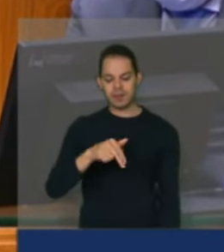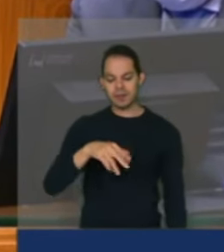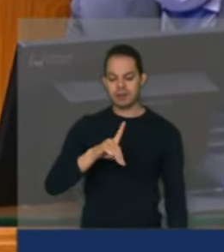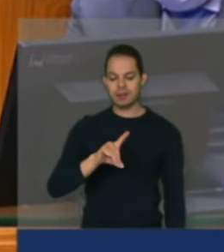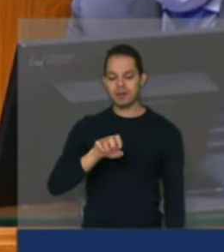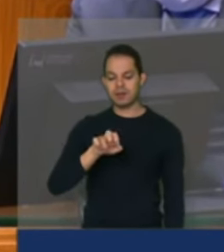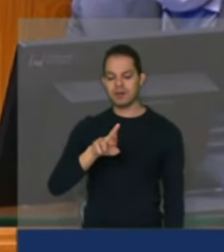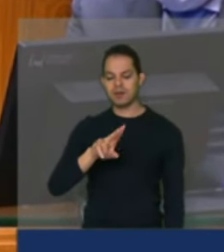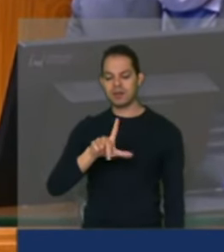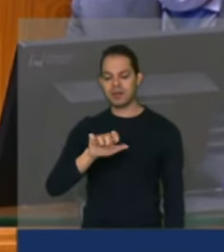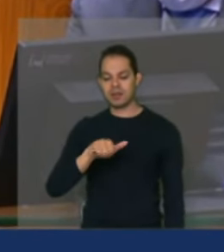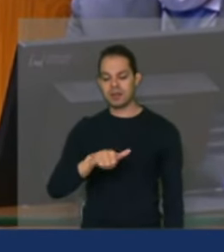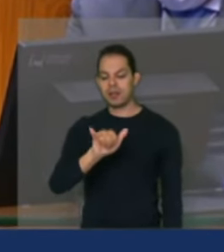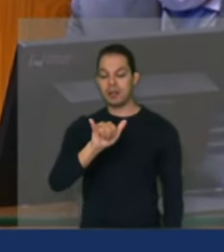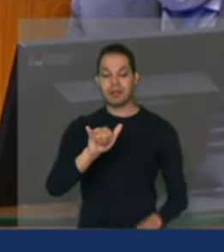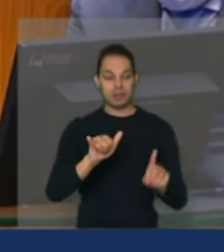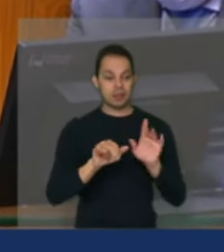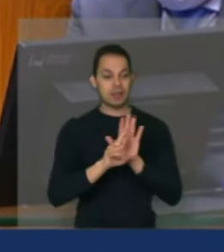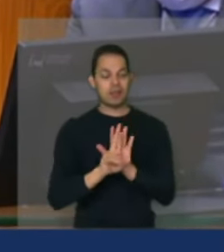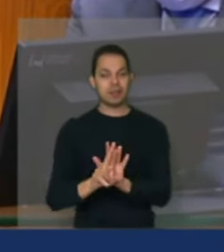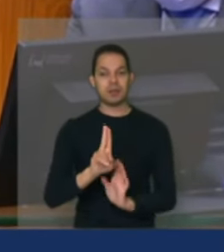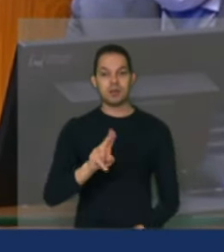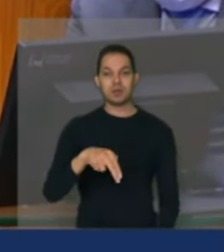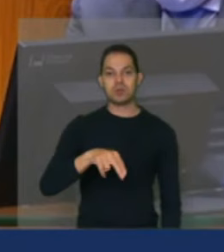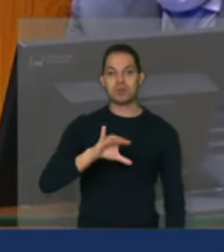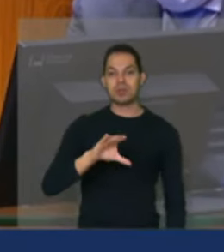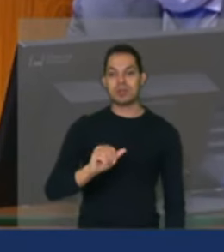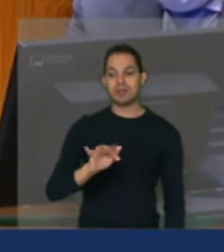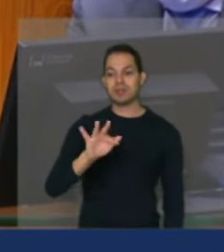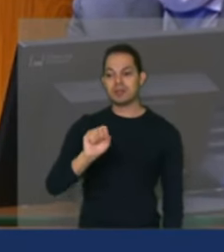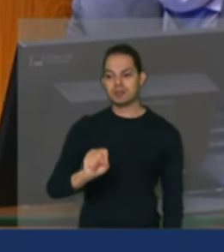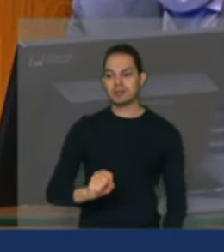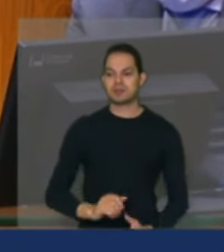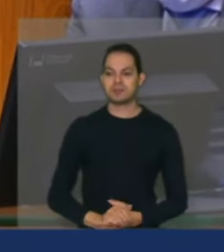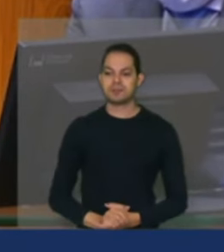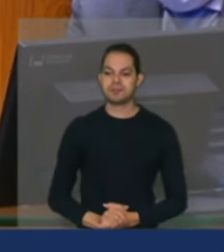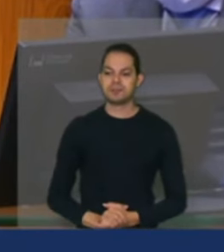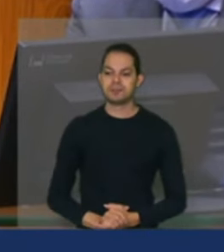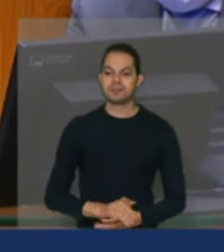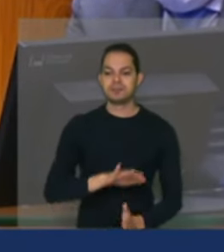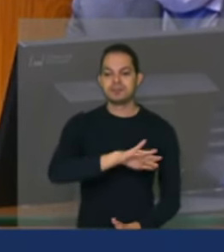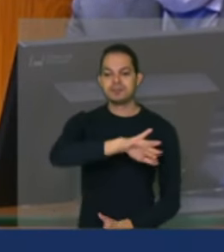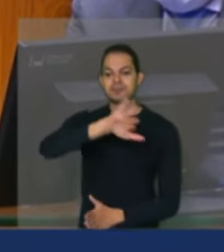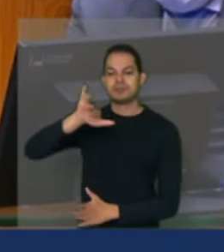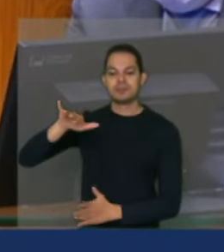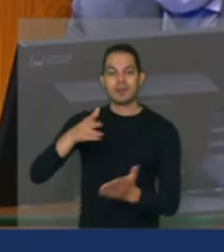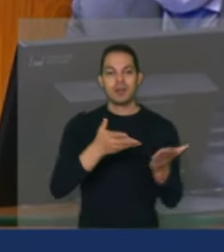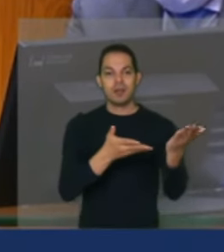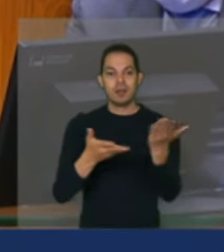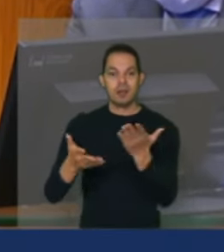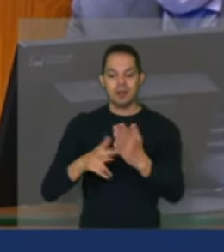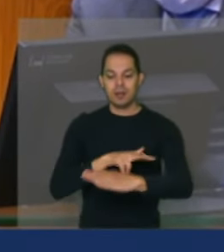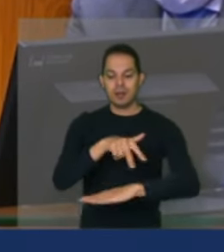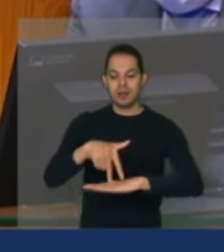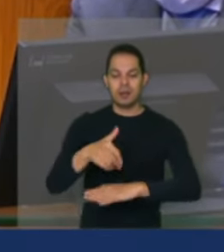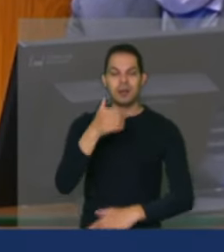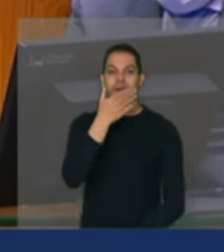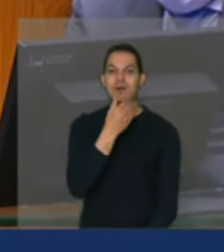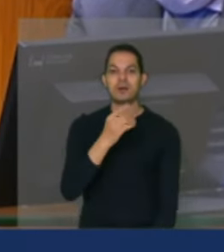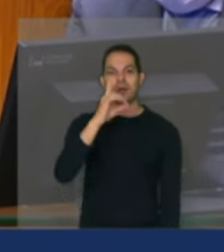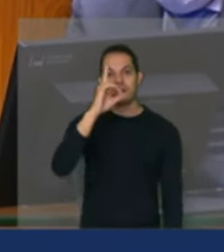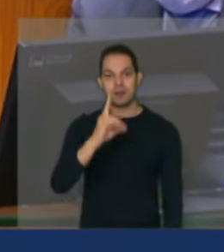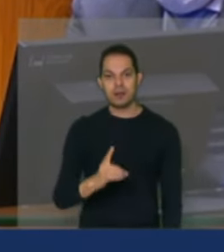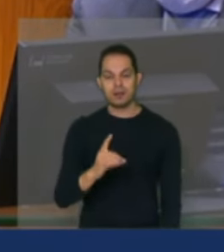nome da UNICAFES. Agora vamos ouvir a manifestação do dirigente nacional do